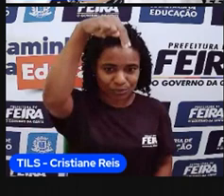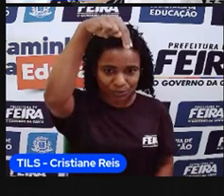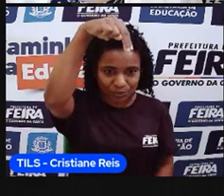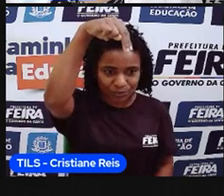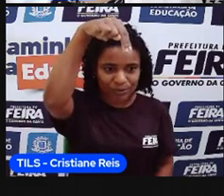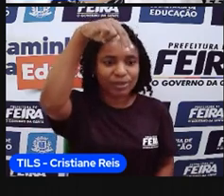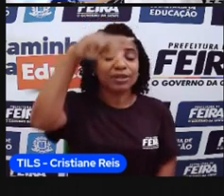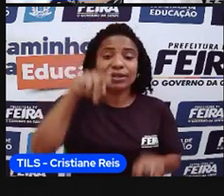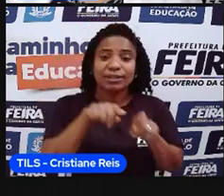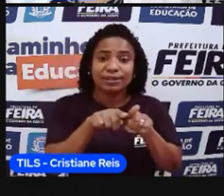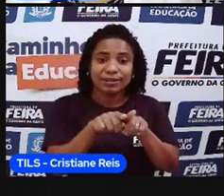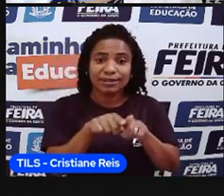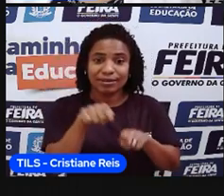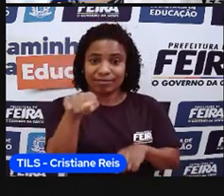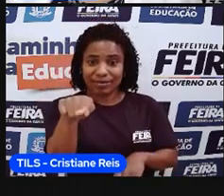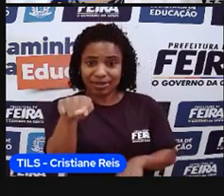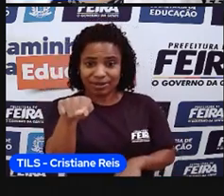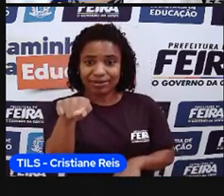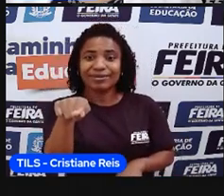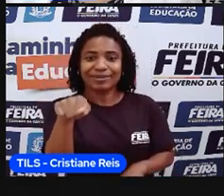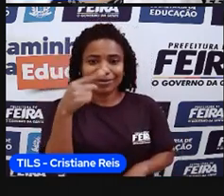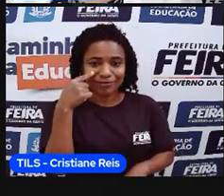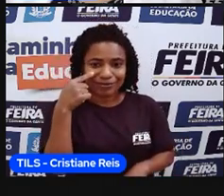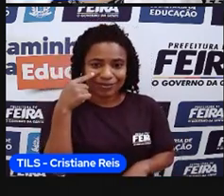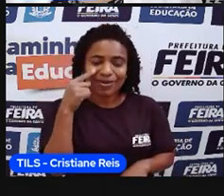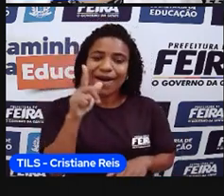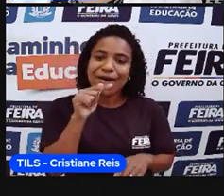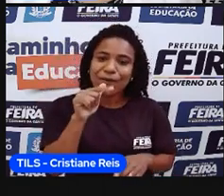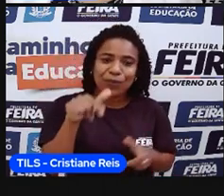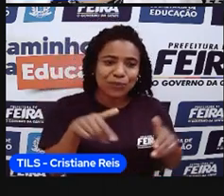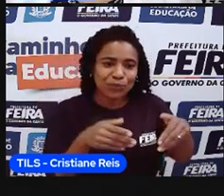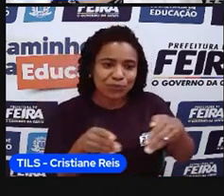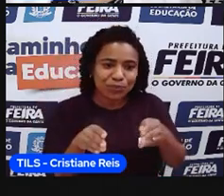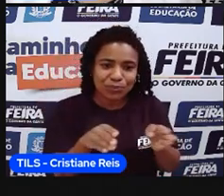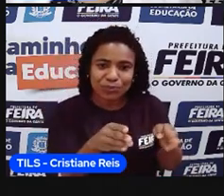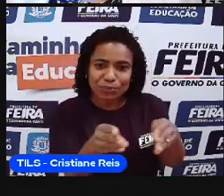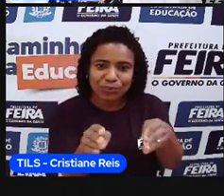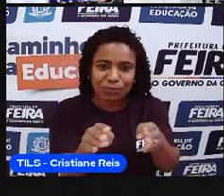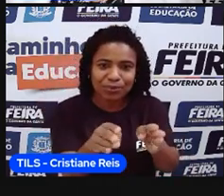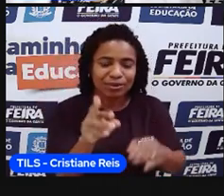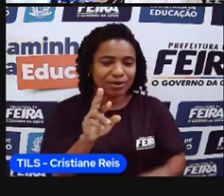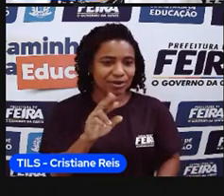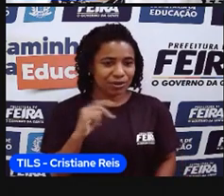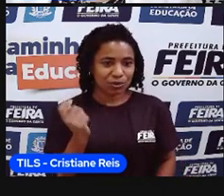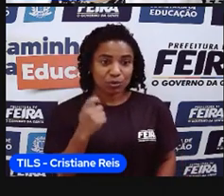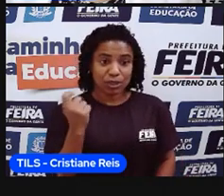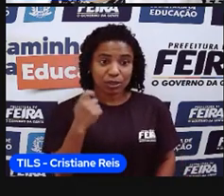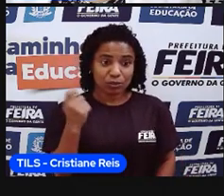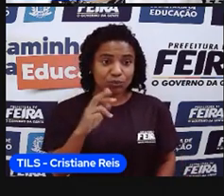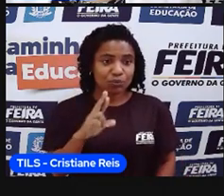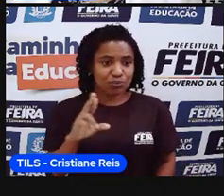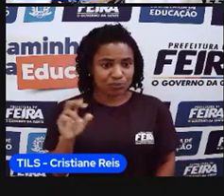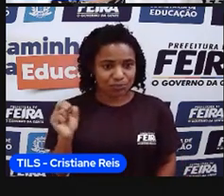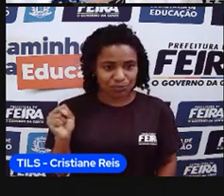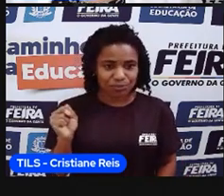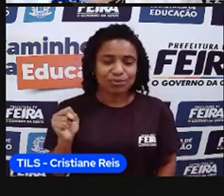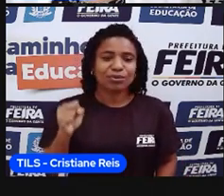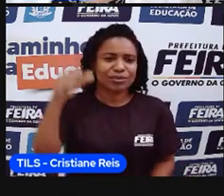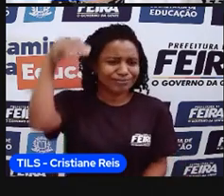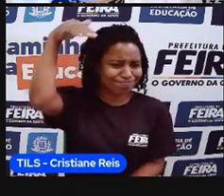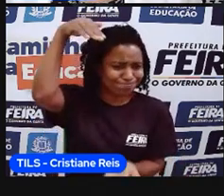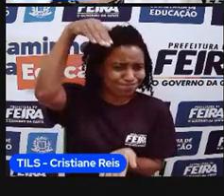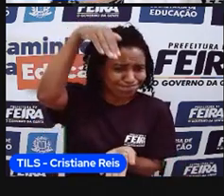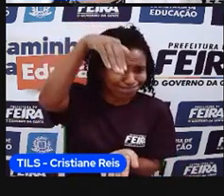Arroio Chuí, que é essa partezinha aqui, né, esse pequeno curso d'água aqui, que é o local mais